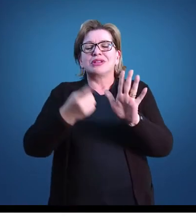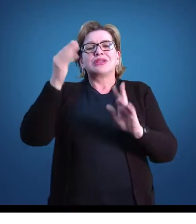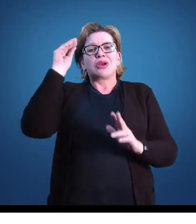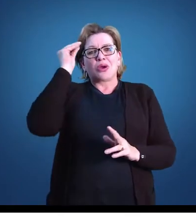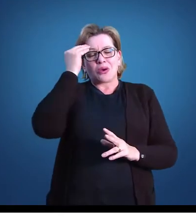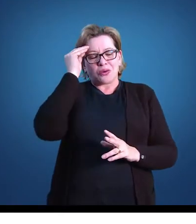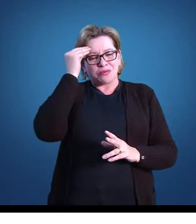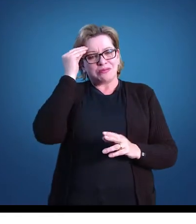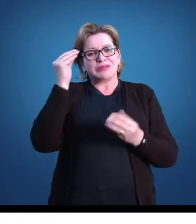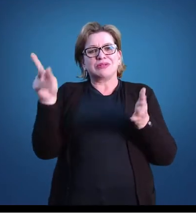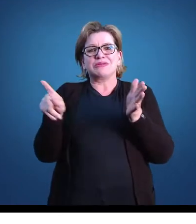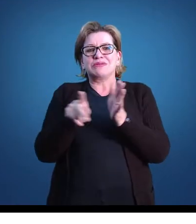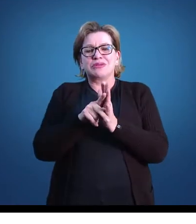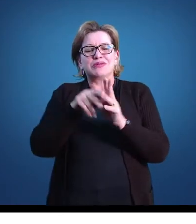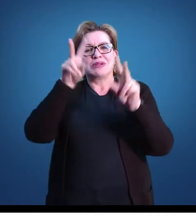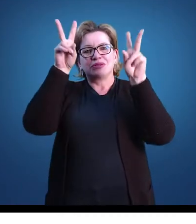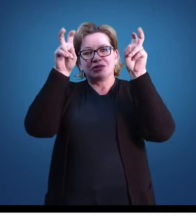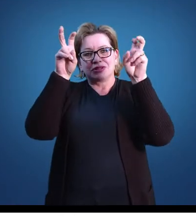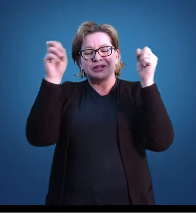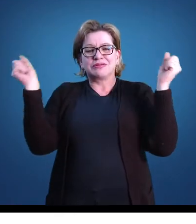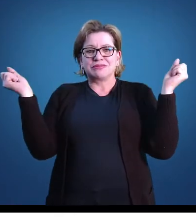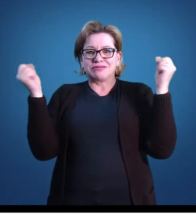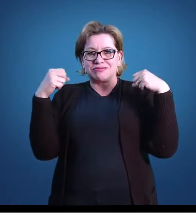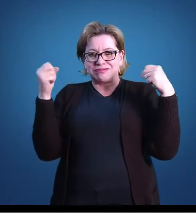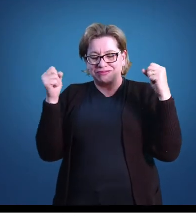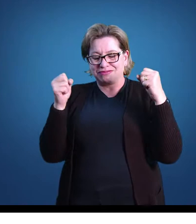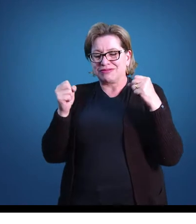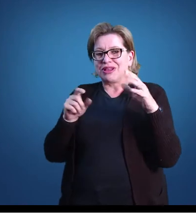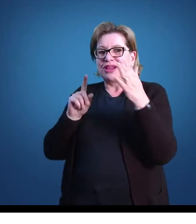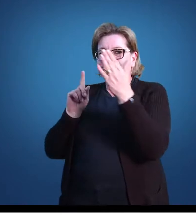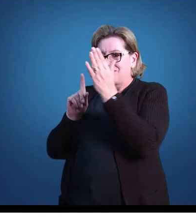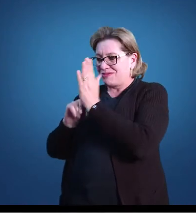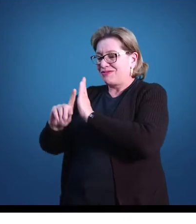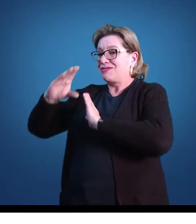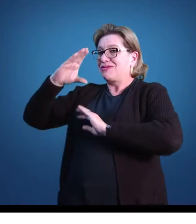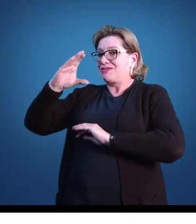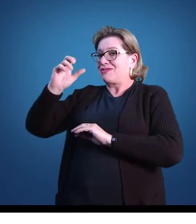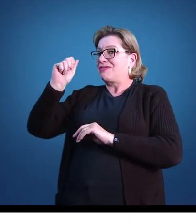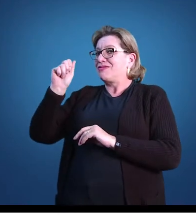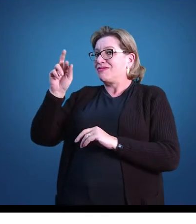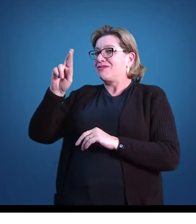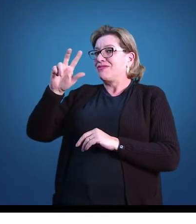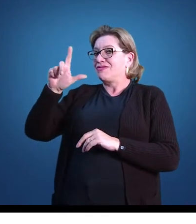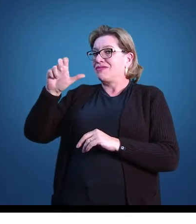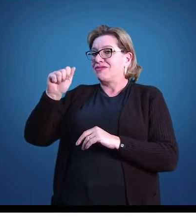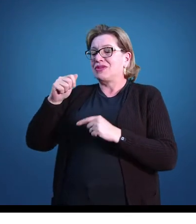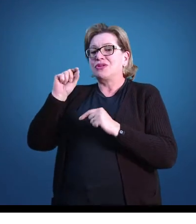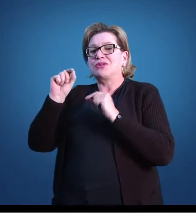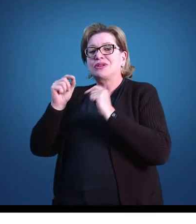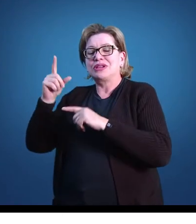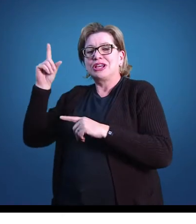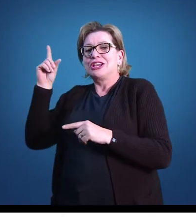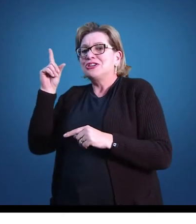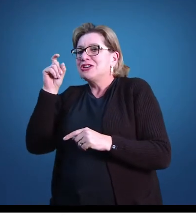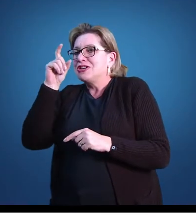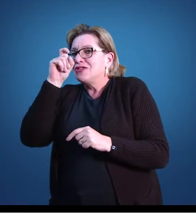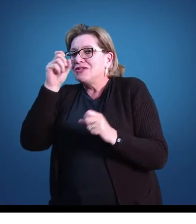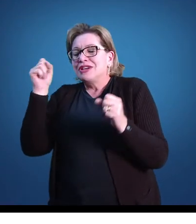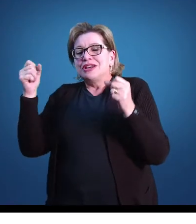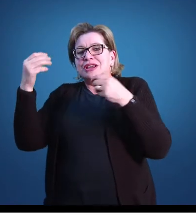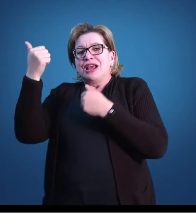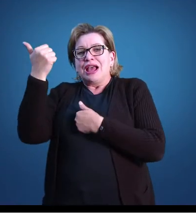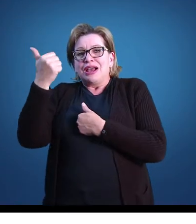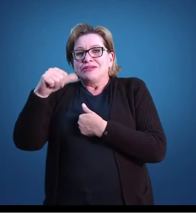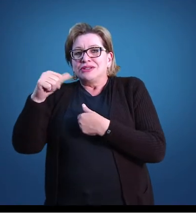em relação ao conteúdo. Professora Carla, quais que são os desafios da avaliação na educação física e na educação básica?